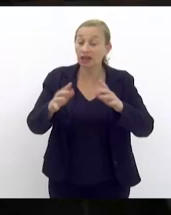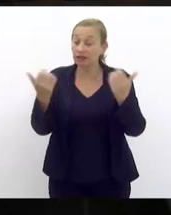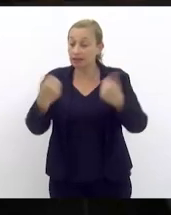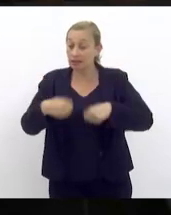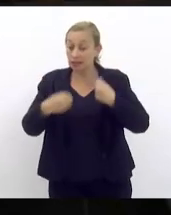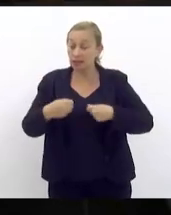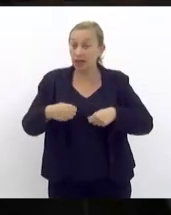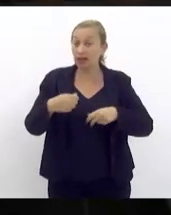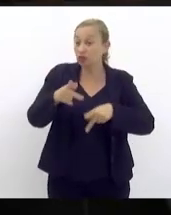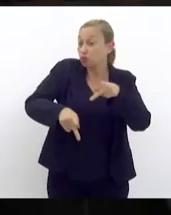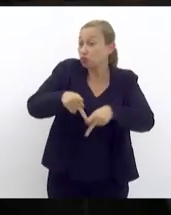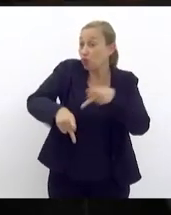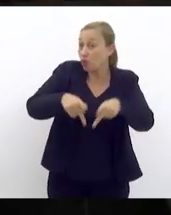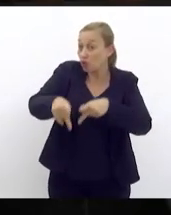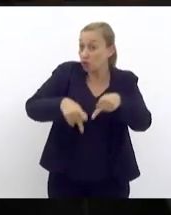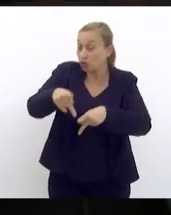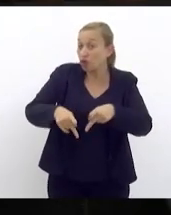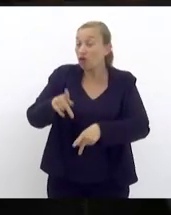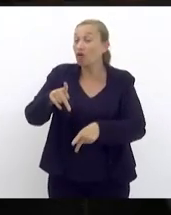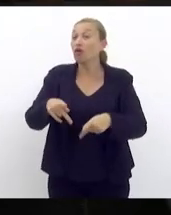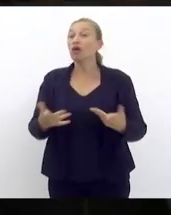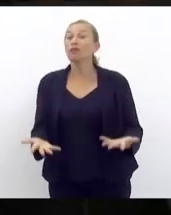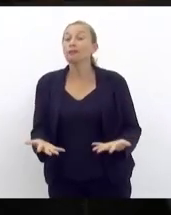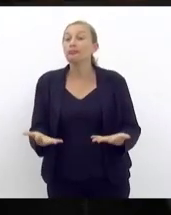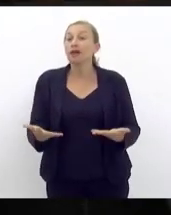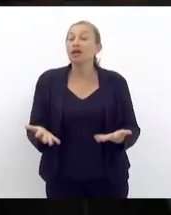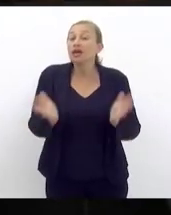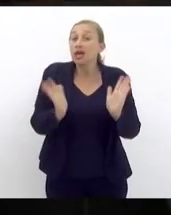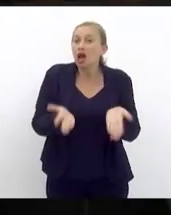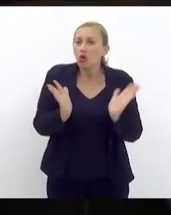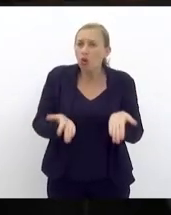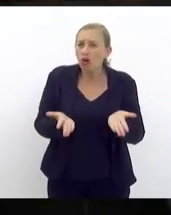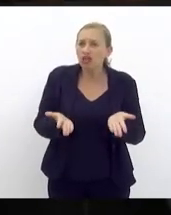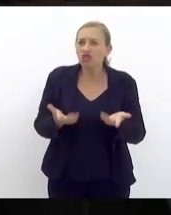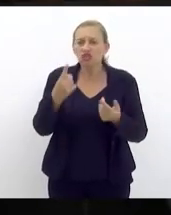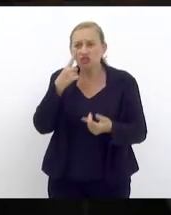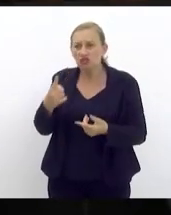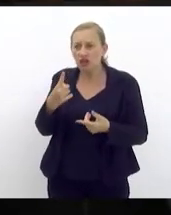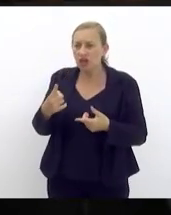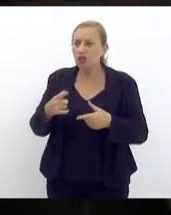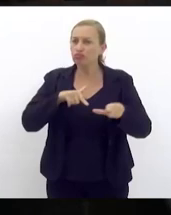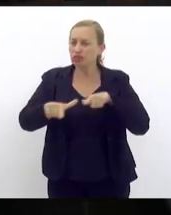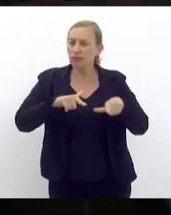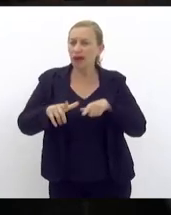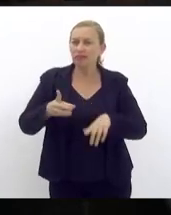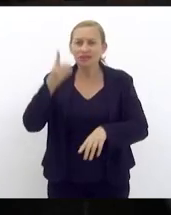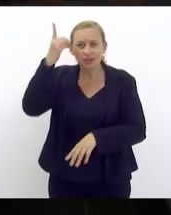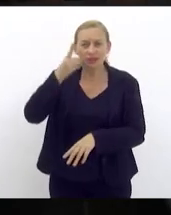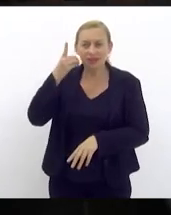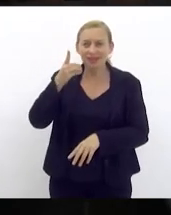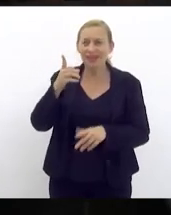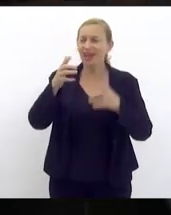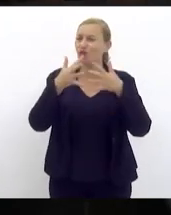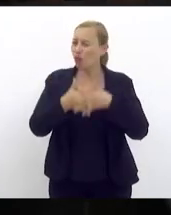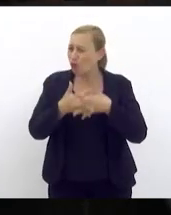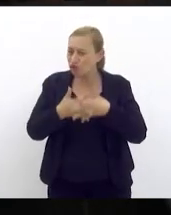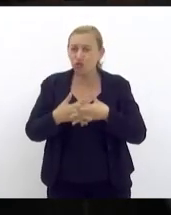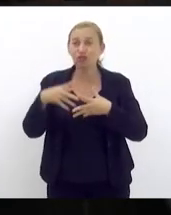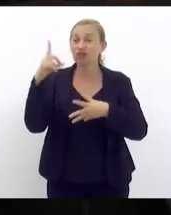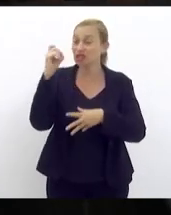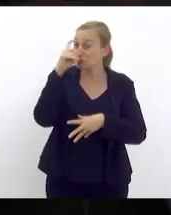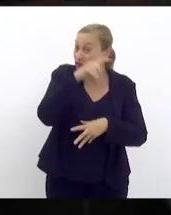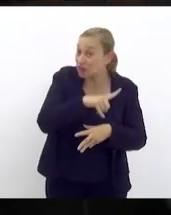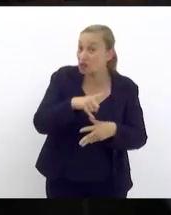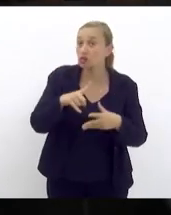necessidades da ponta que é a população e agora a gente se depara com um trabalho de deputado que é muito complexo é muito diferente